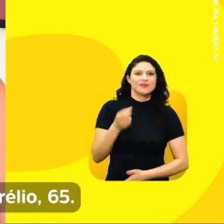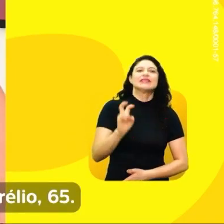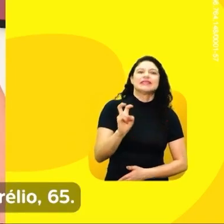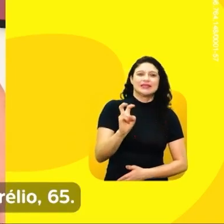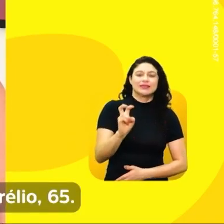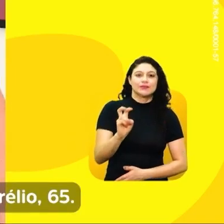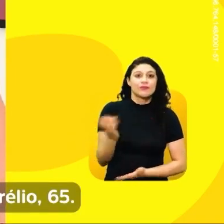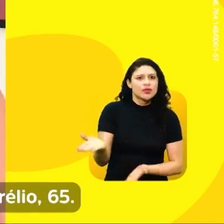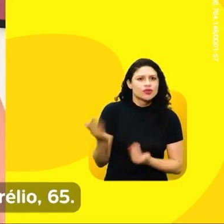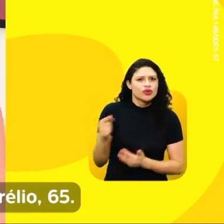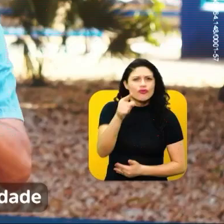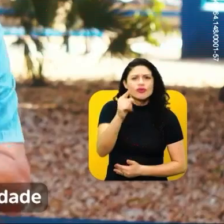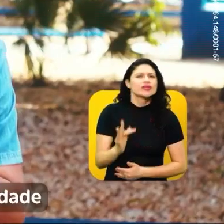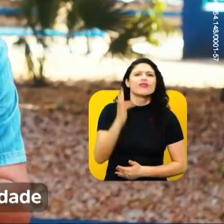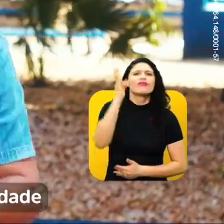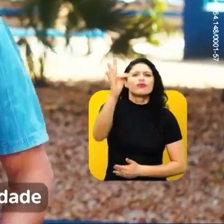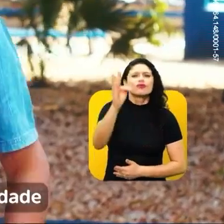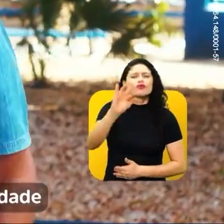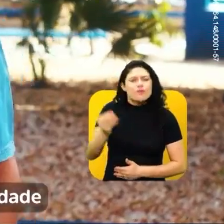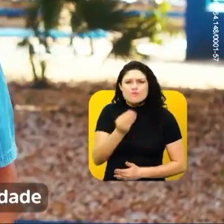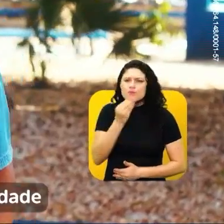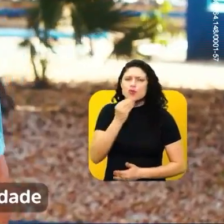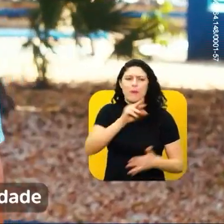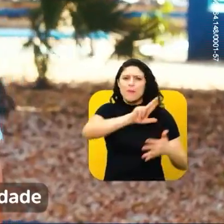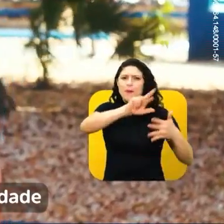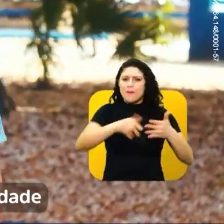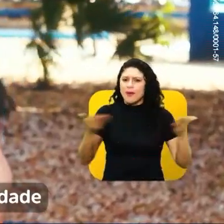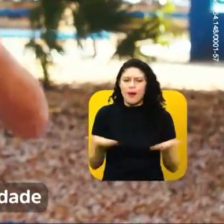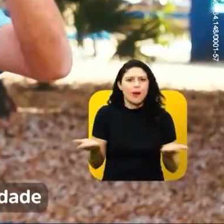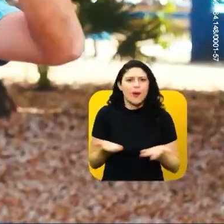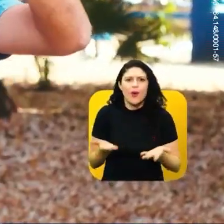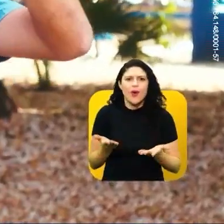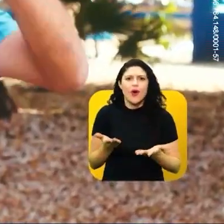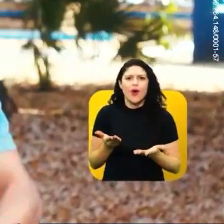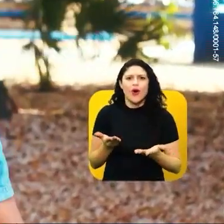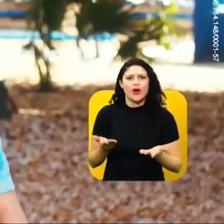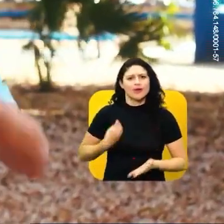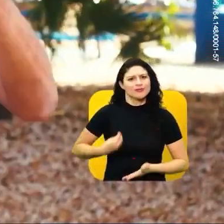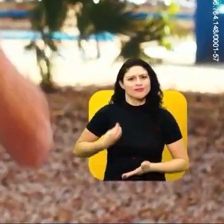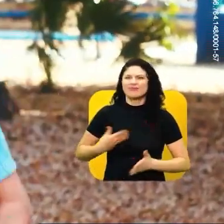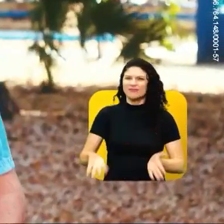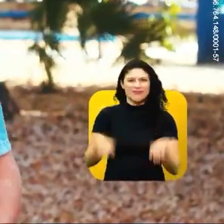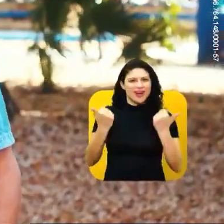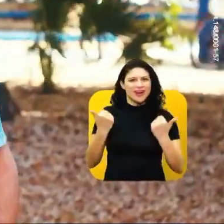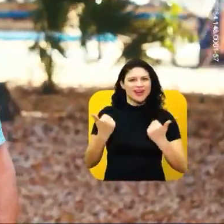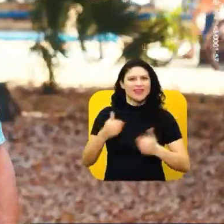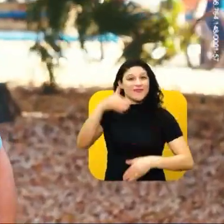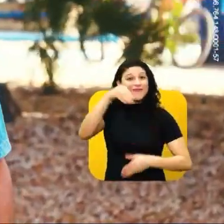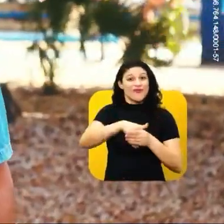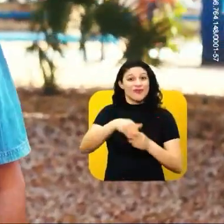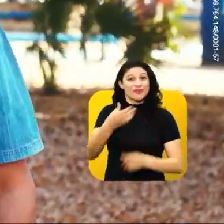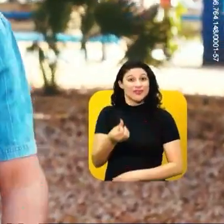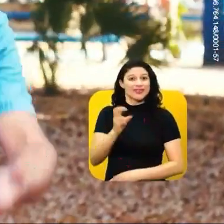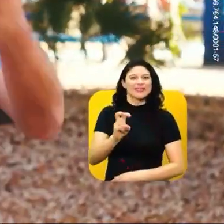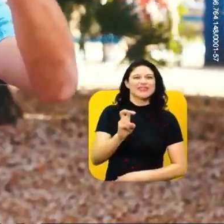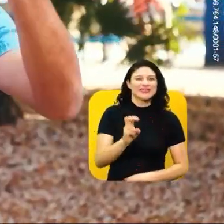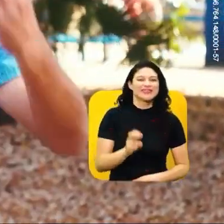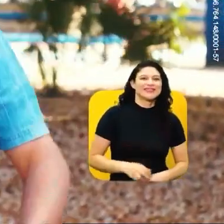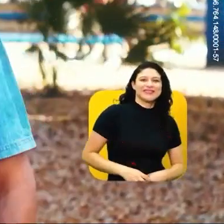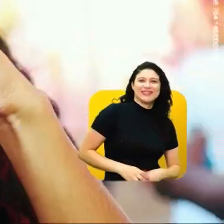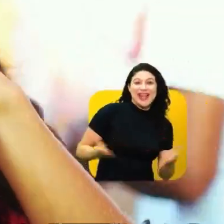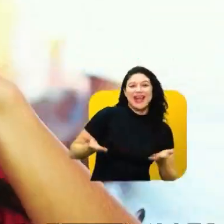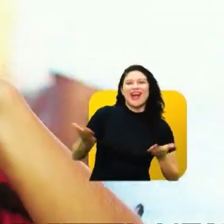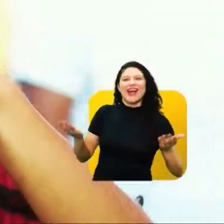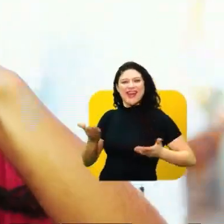Marco Aurélio 65. Jovem, seu futuro com mais oportunidade começa é agora, no presente. Cola com a gente, vote